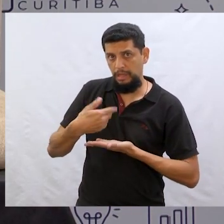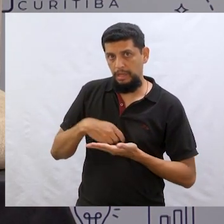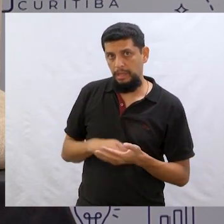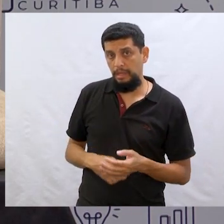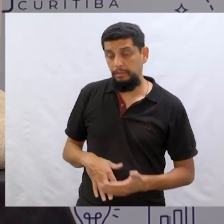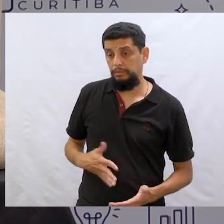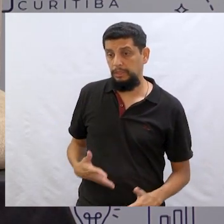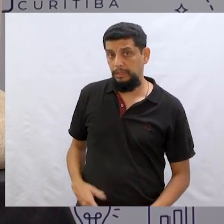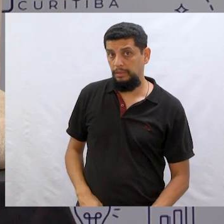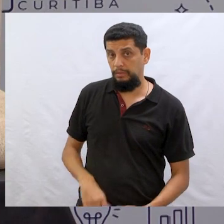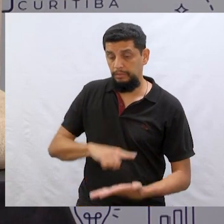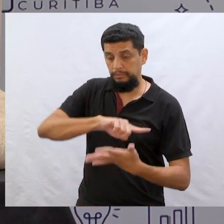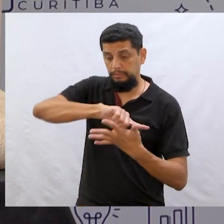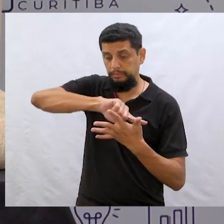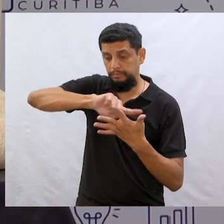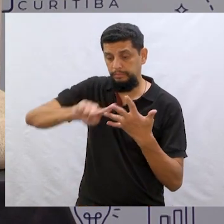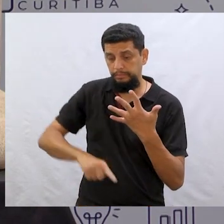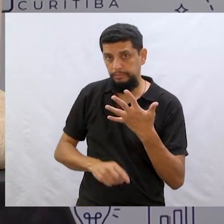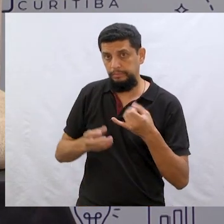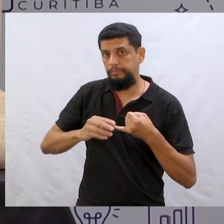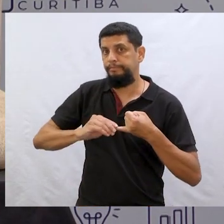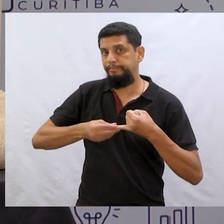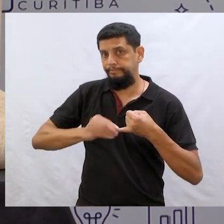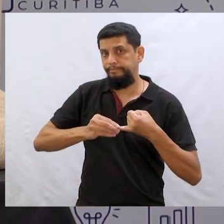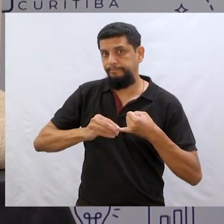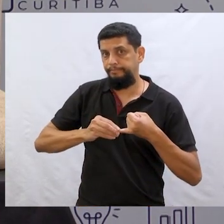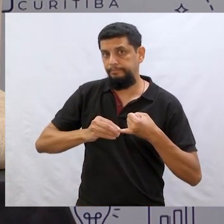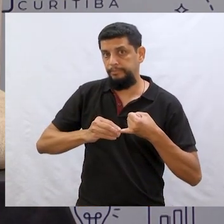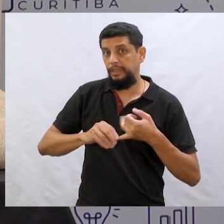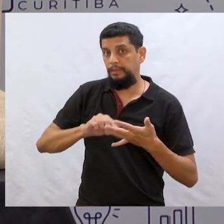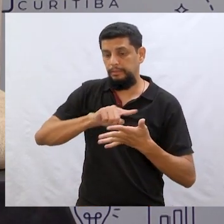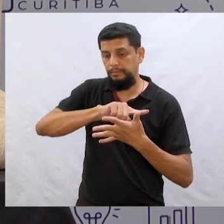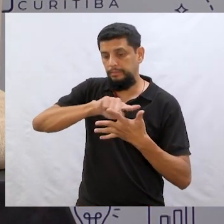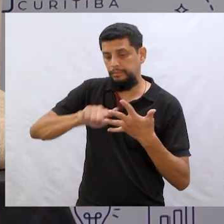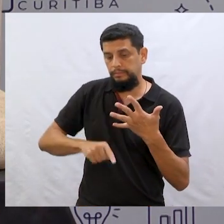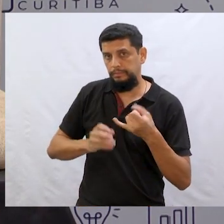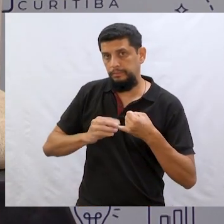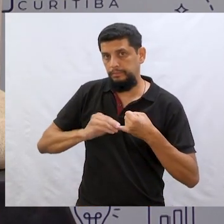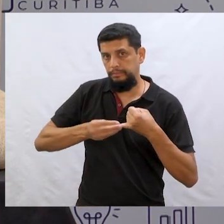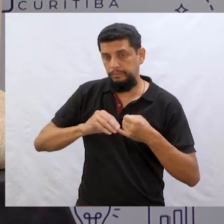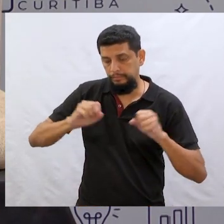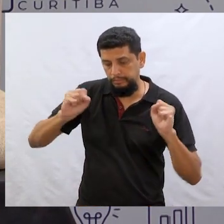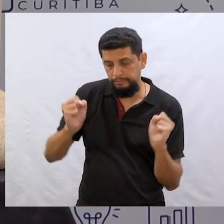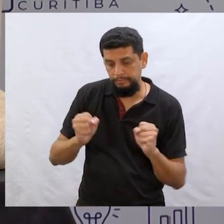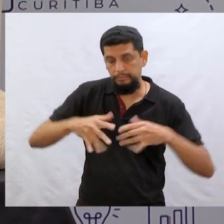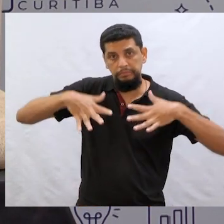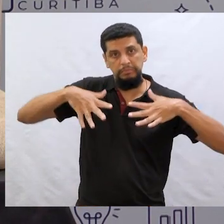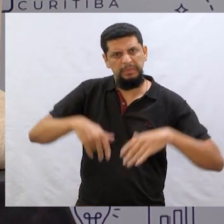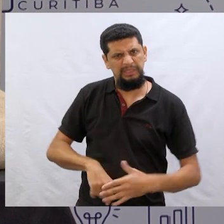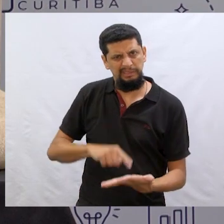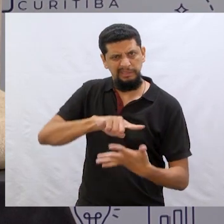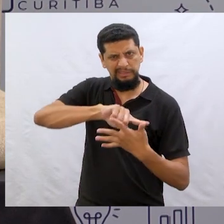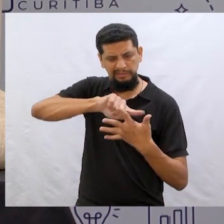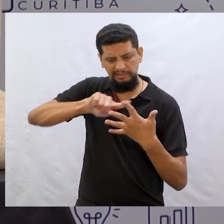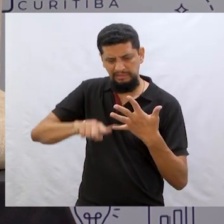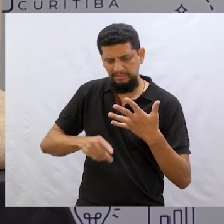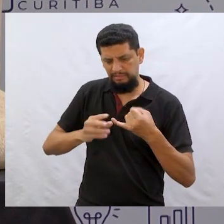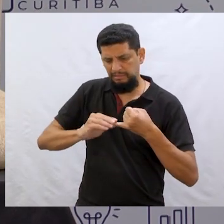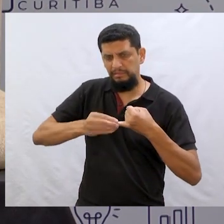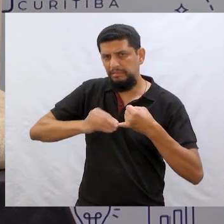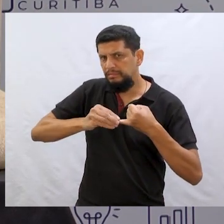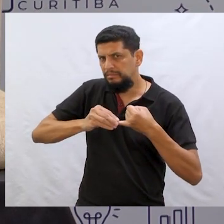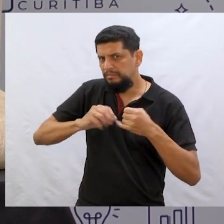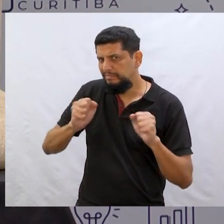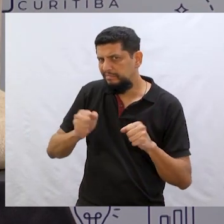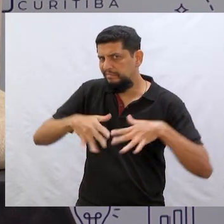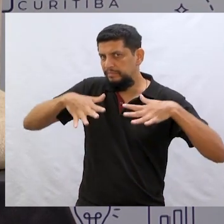no lugar dela cinco feijões. Isso mesmo, só que são cinco feijões mágicos. Cinco feijões